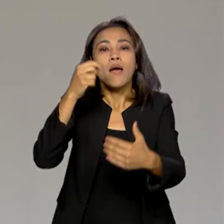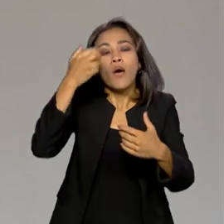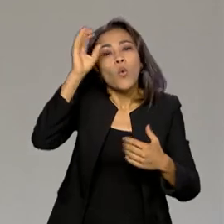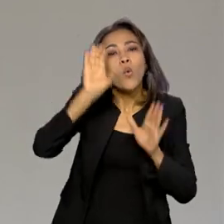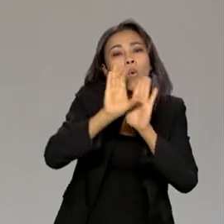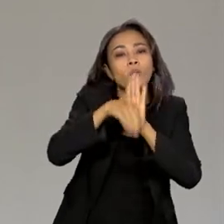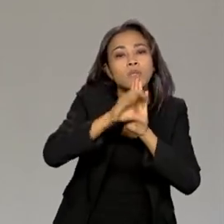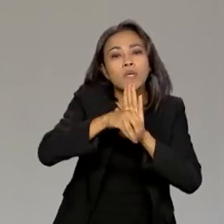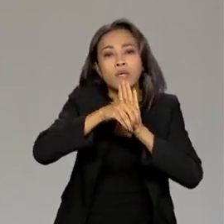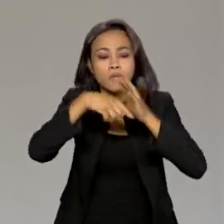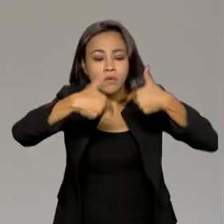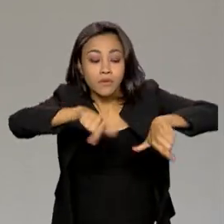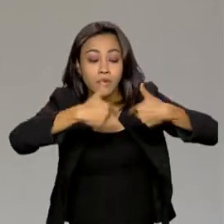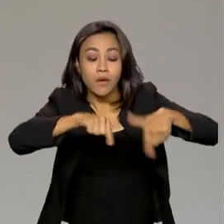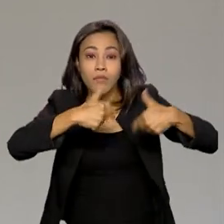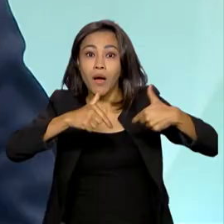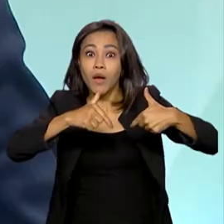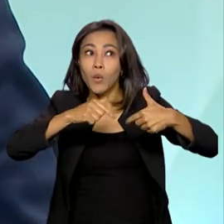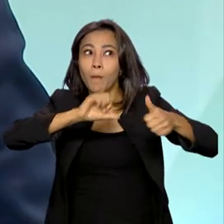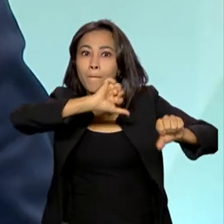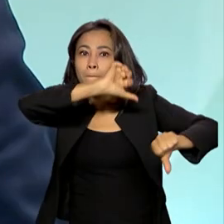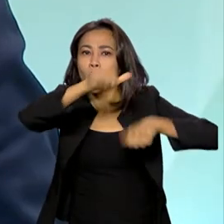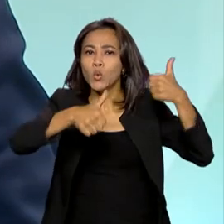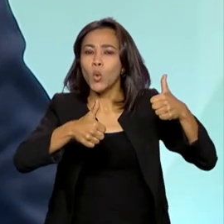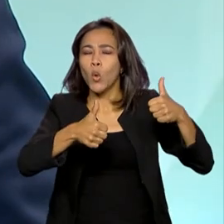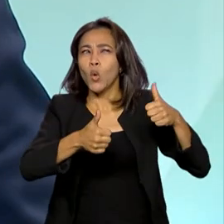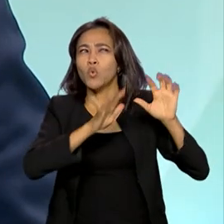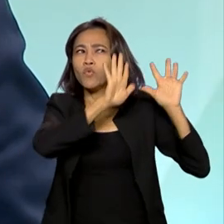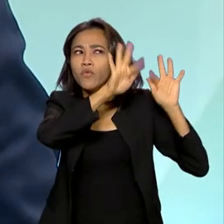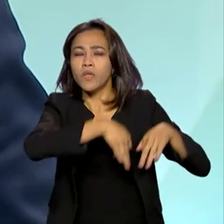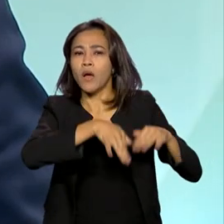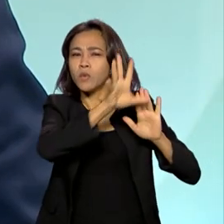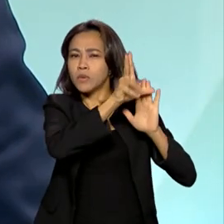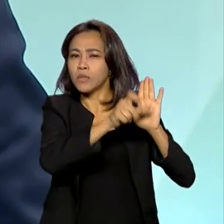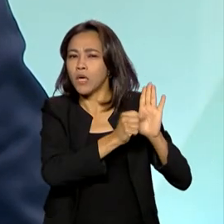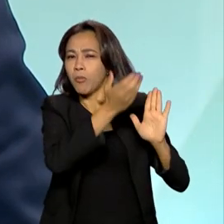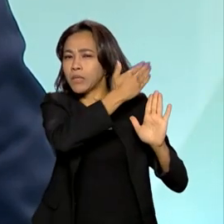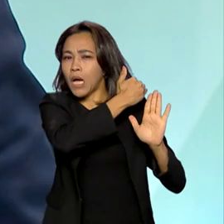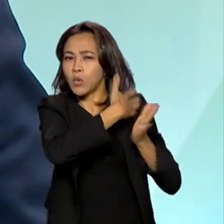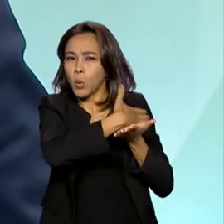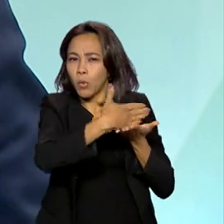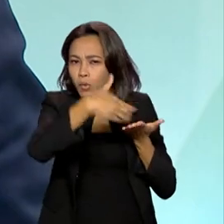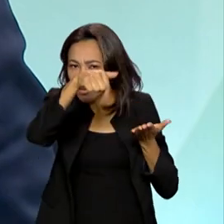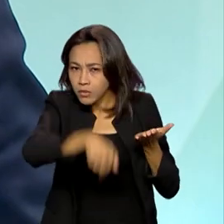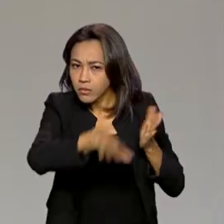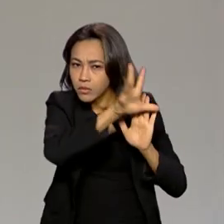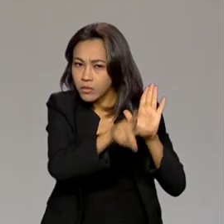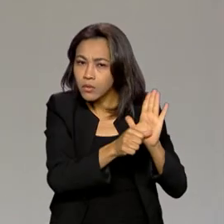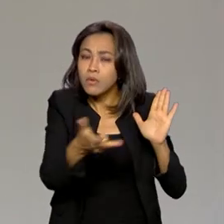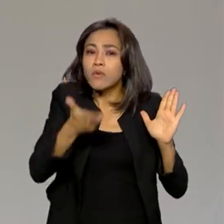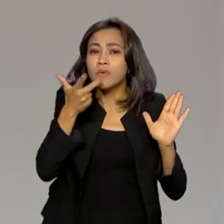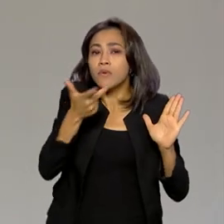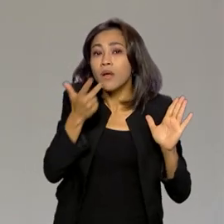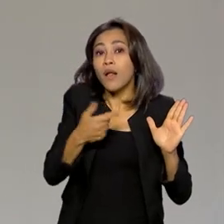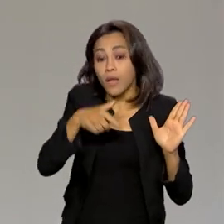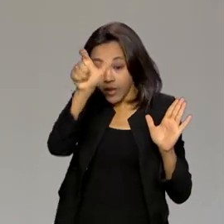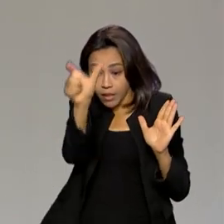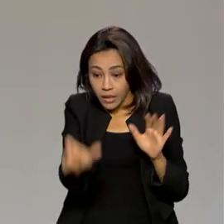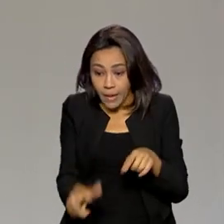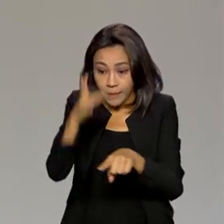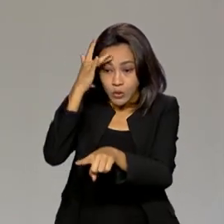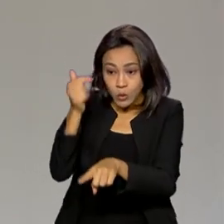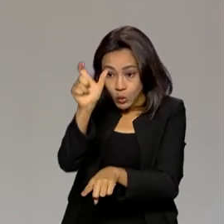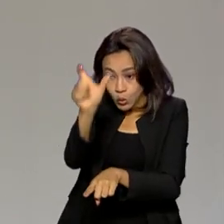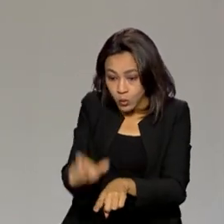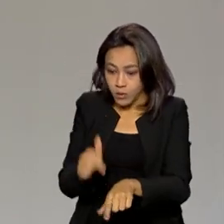muito no final do século passado, no início desse século. Muitos autores dizem que o trabalhador, ele, hoje em dia,